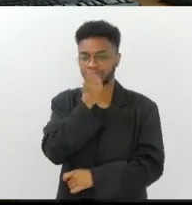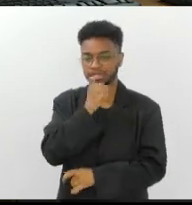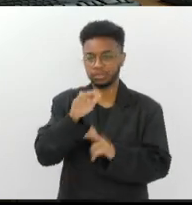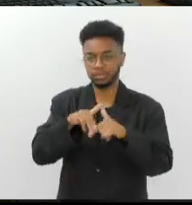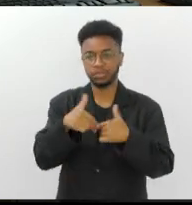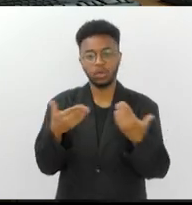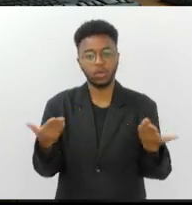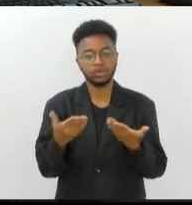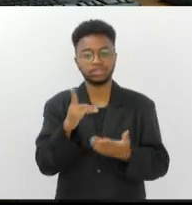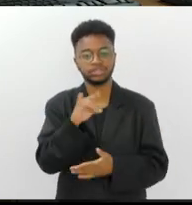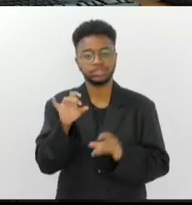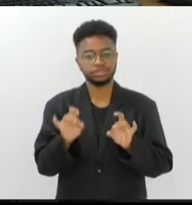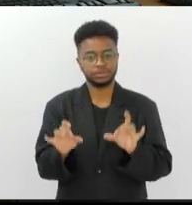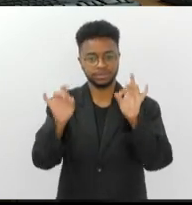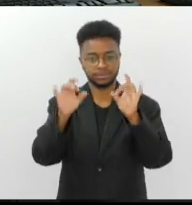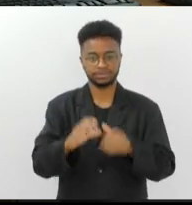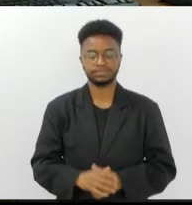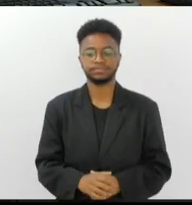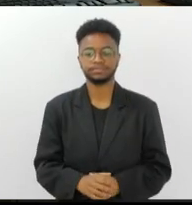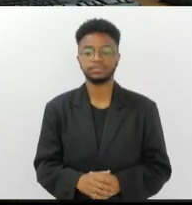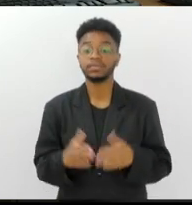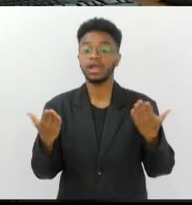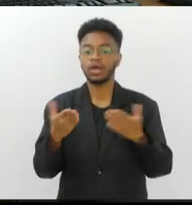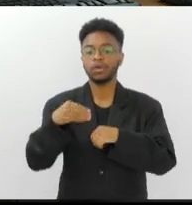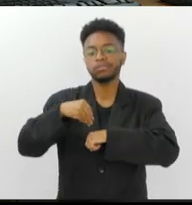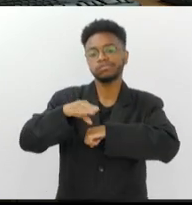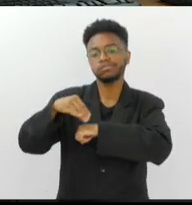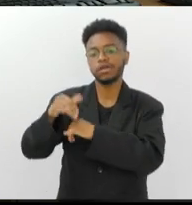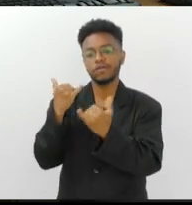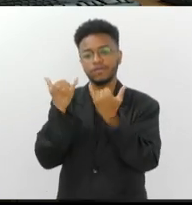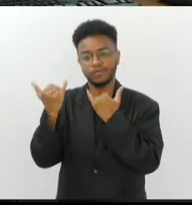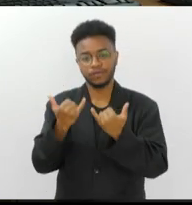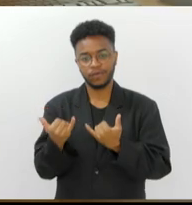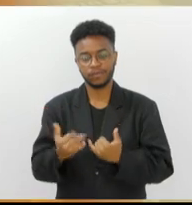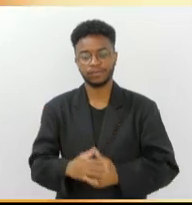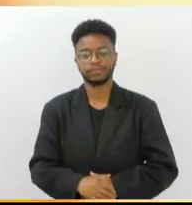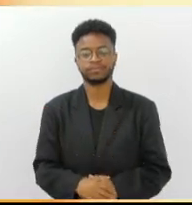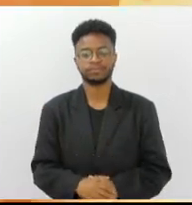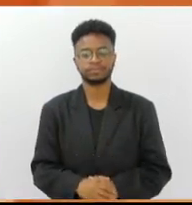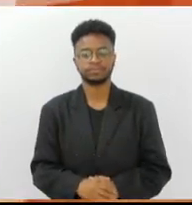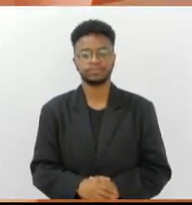seu dia. Vamos agora ao nosso giro de notícias de hoje.